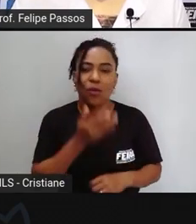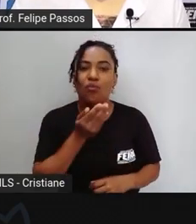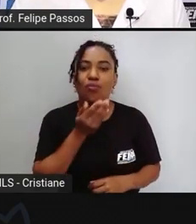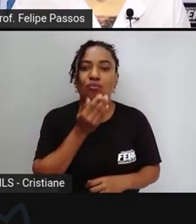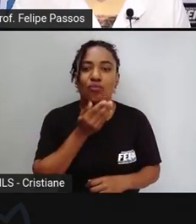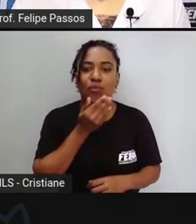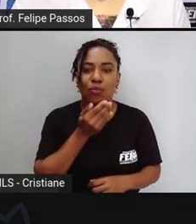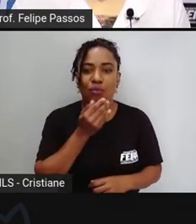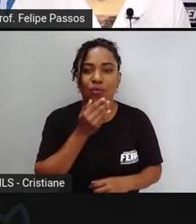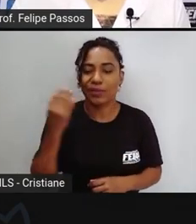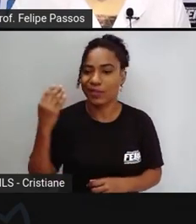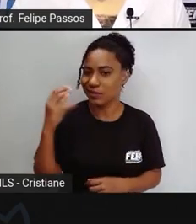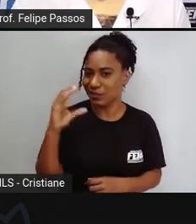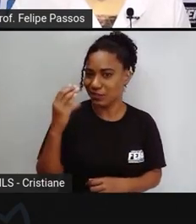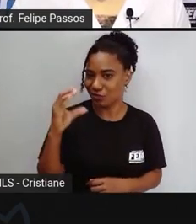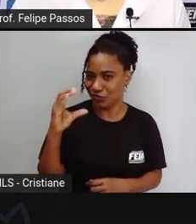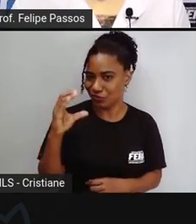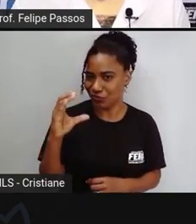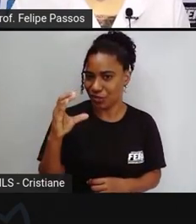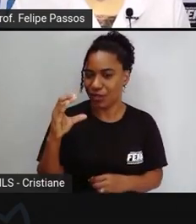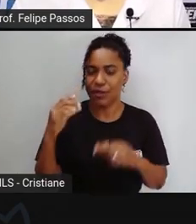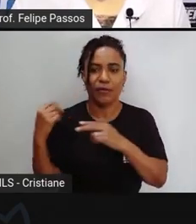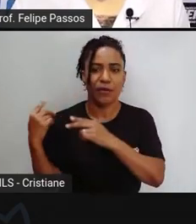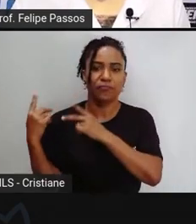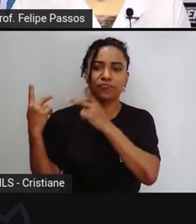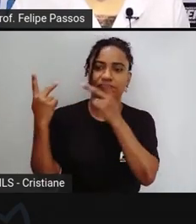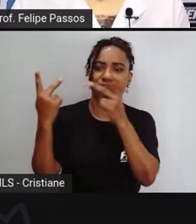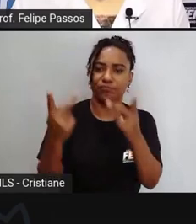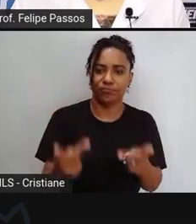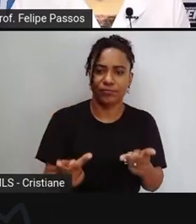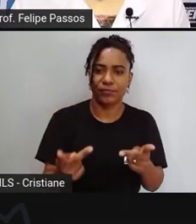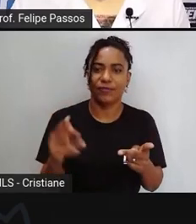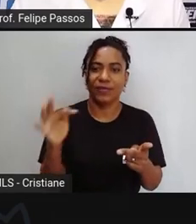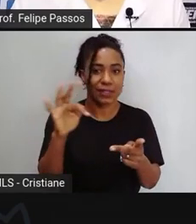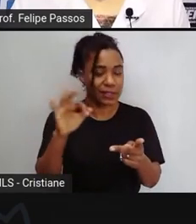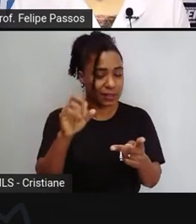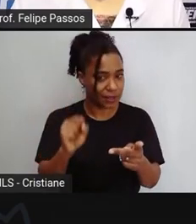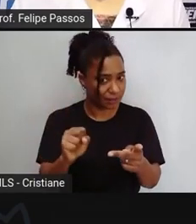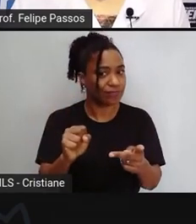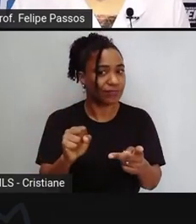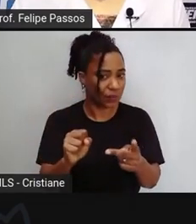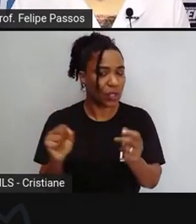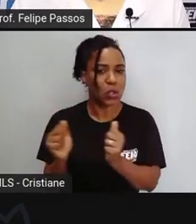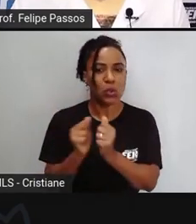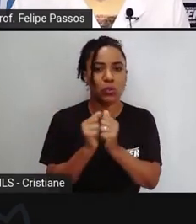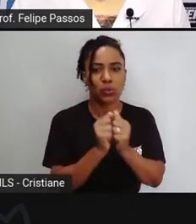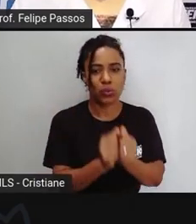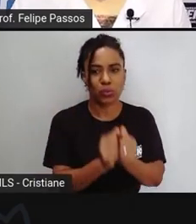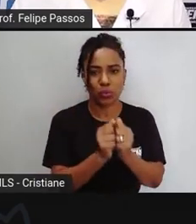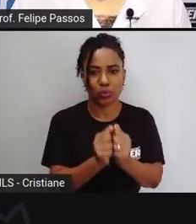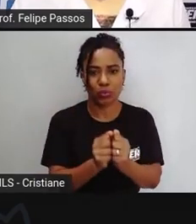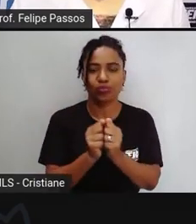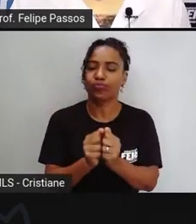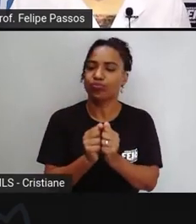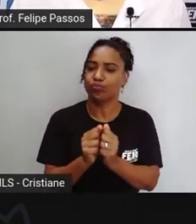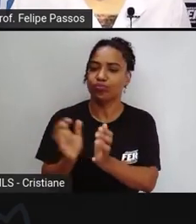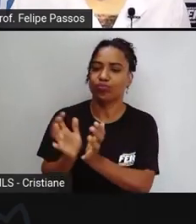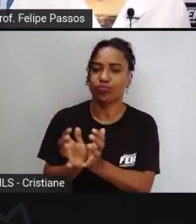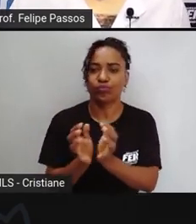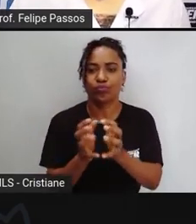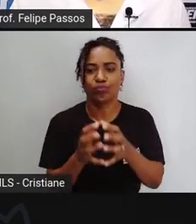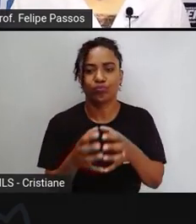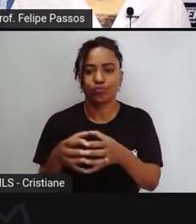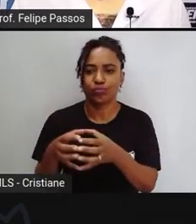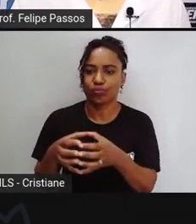em Feira de Santana. Levamos ele para conhecer a realidade da